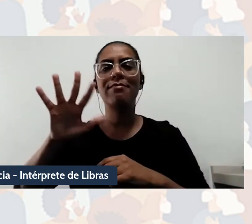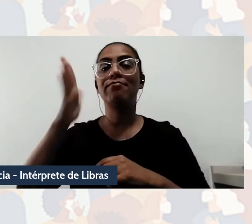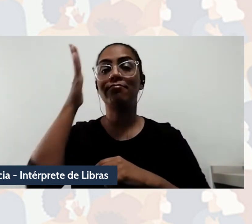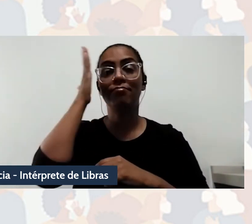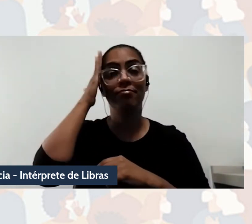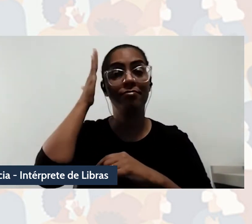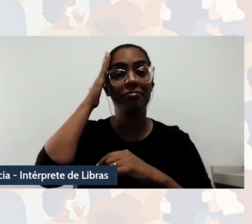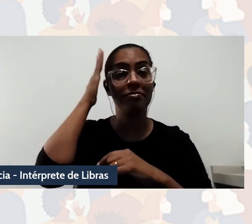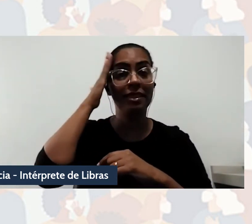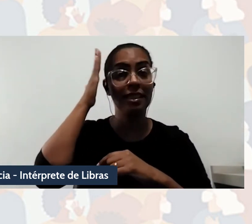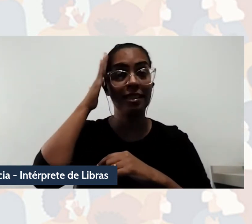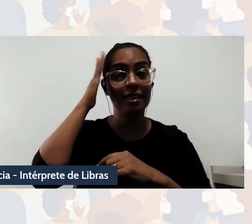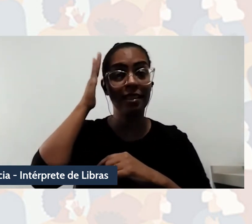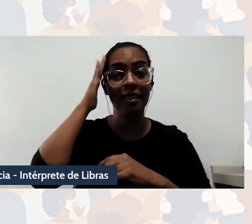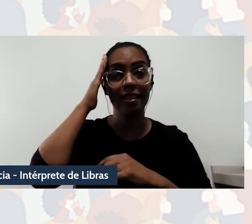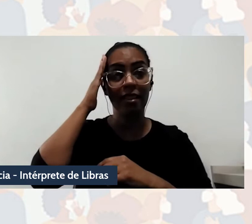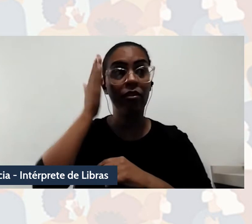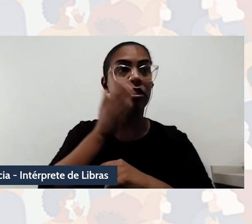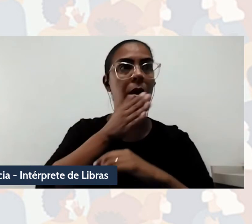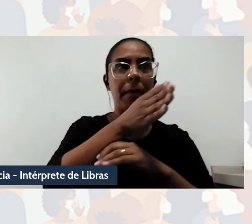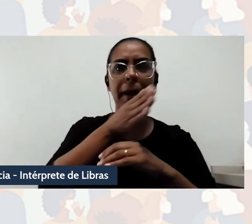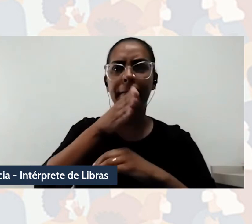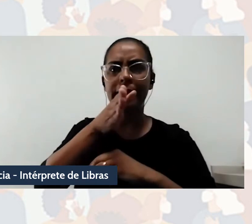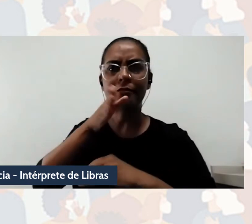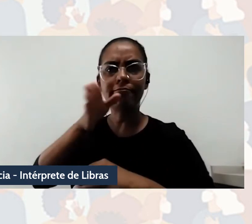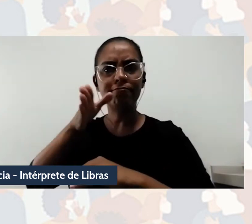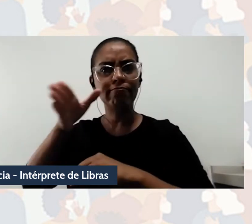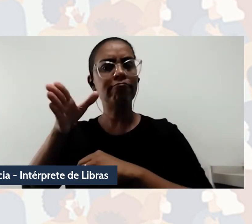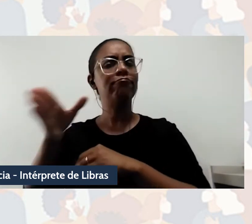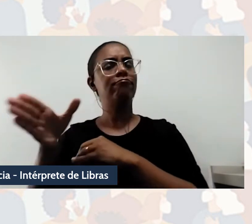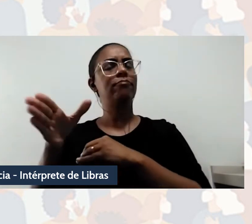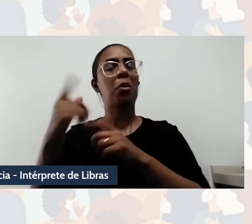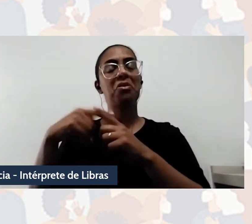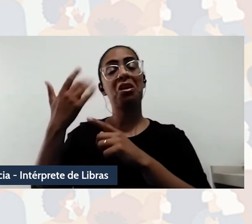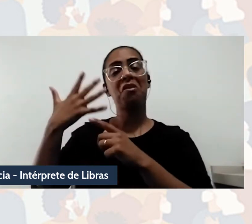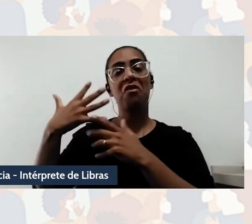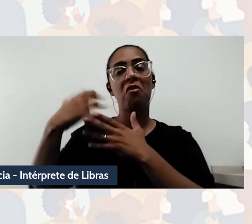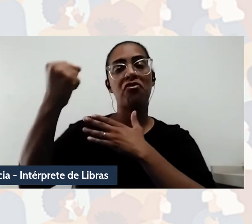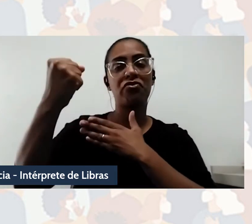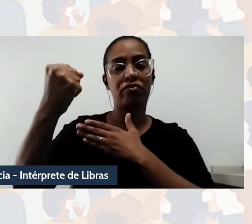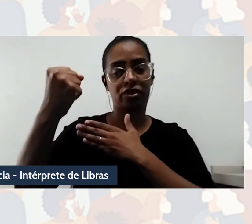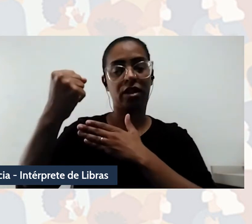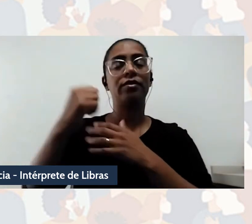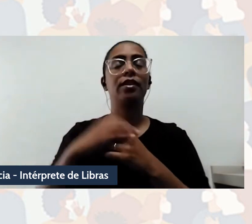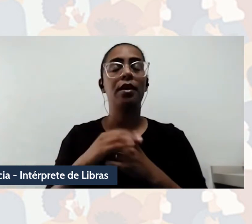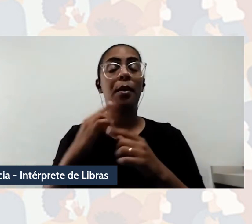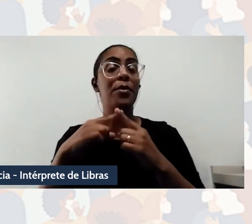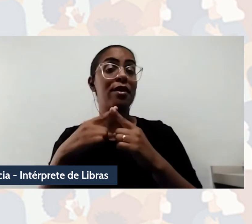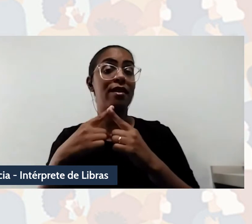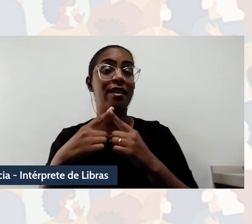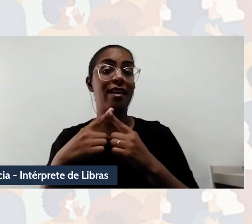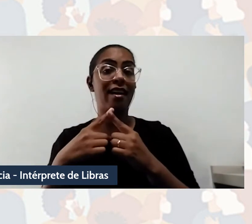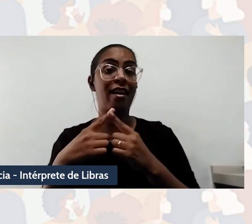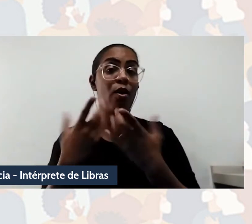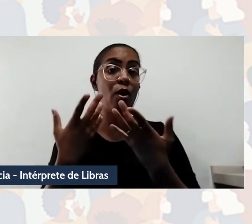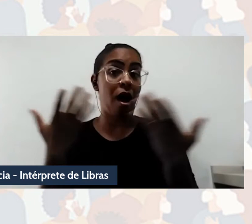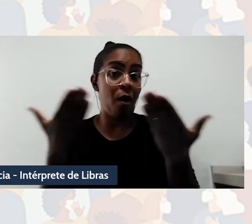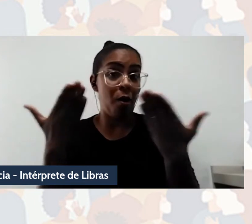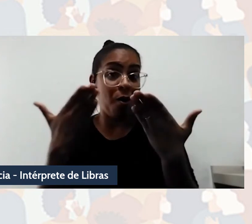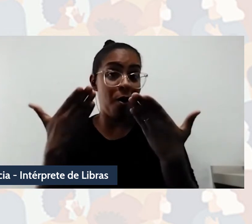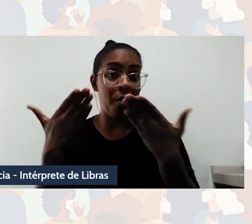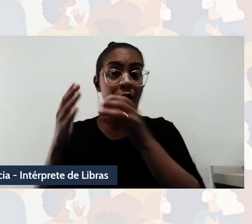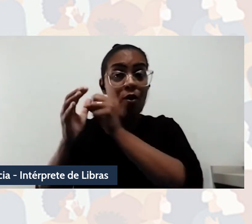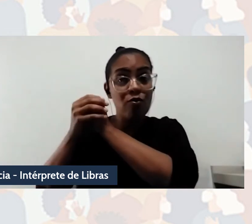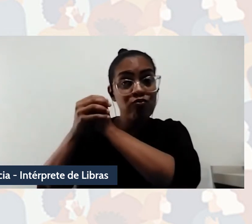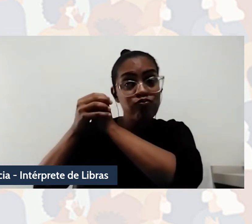apropriar desses terrenos, desses territórios de saber também, de alguma forma, que os sujeitos também não sejam desapropriados dos seus territórios de